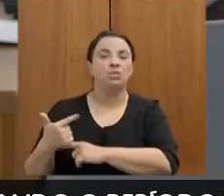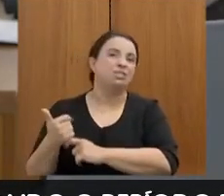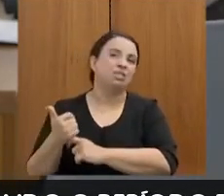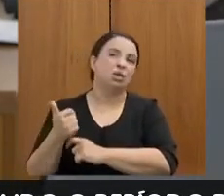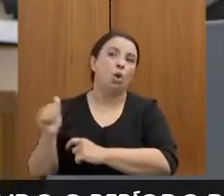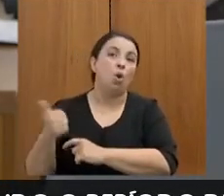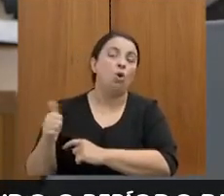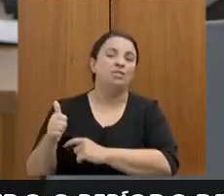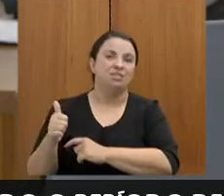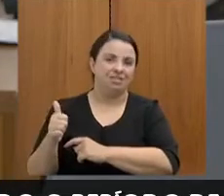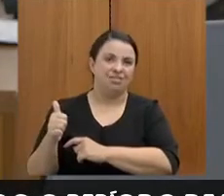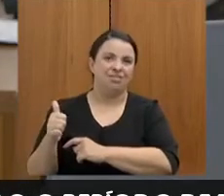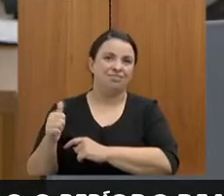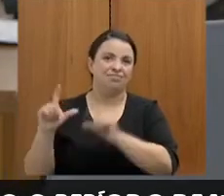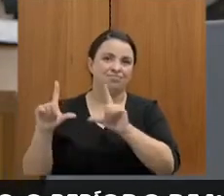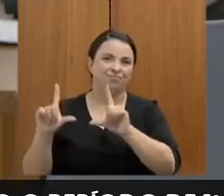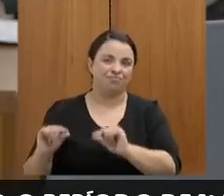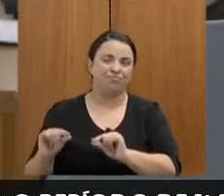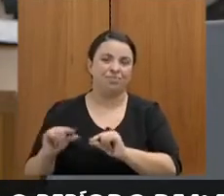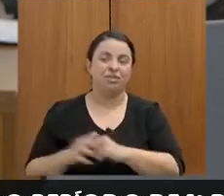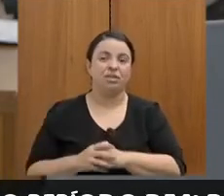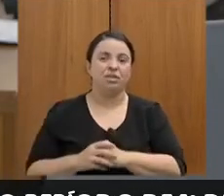E por que isso é importante?